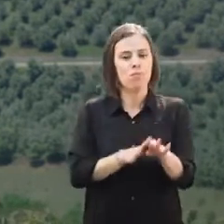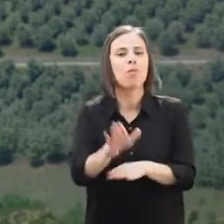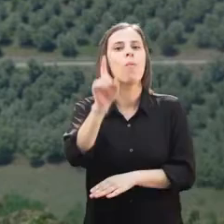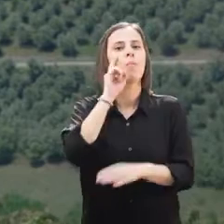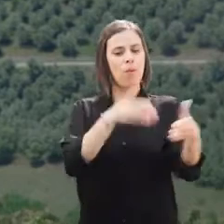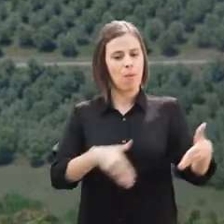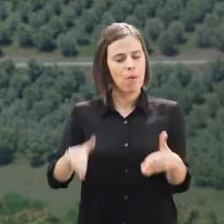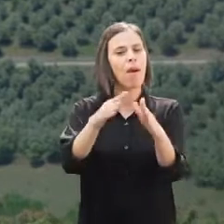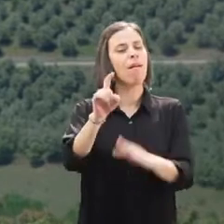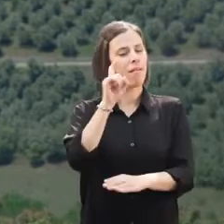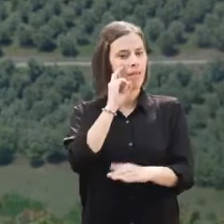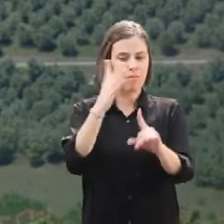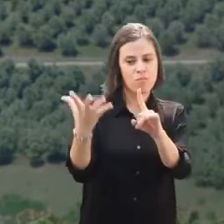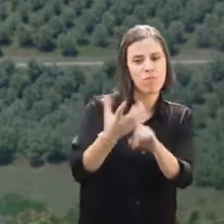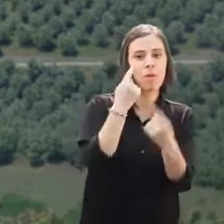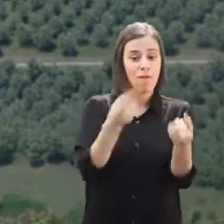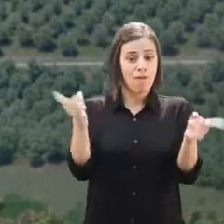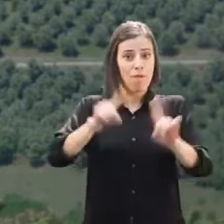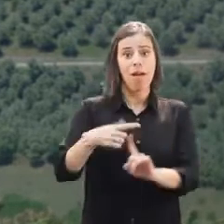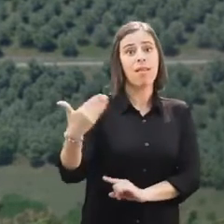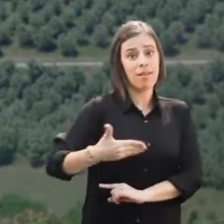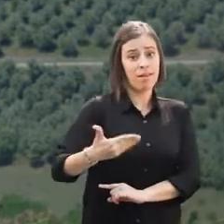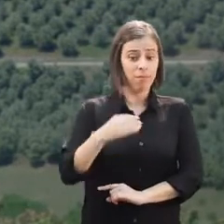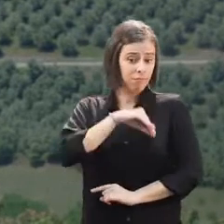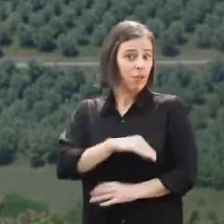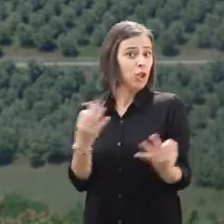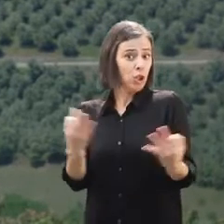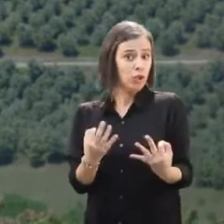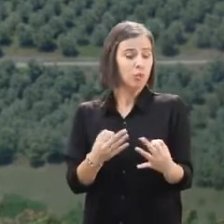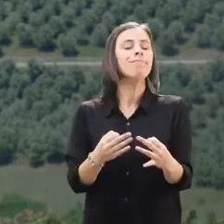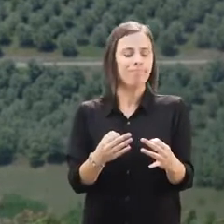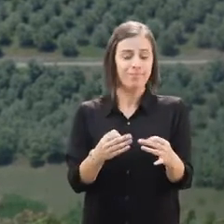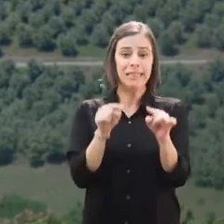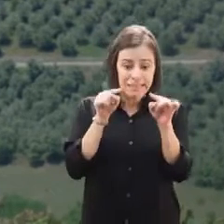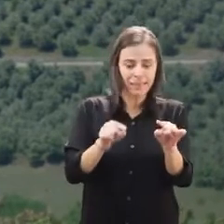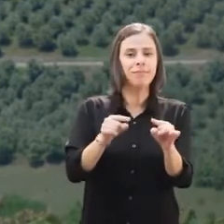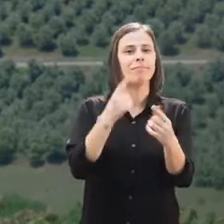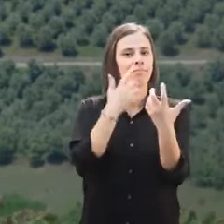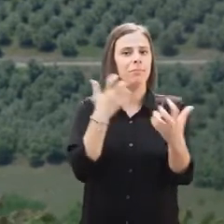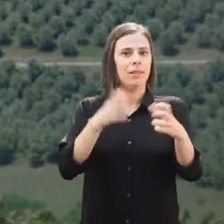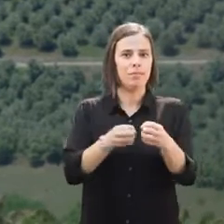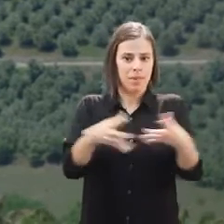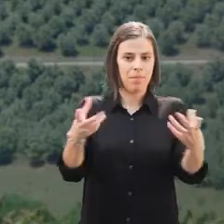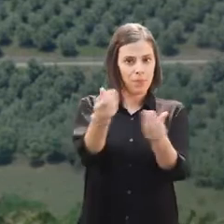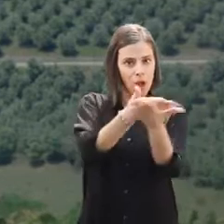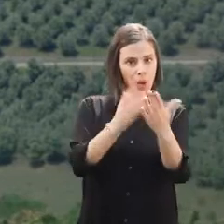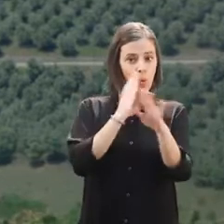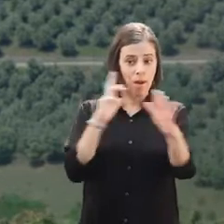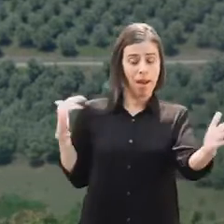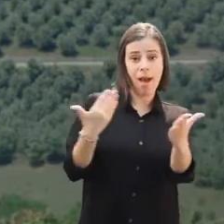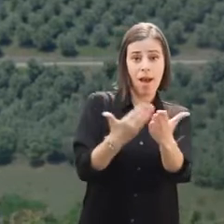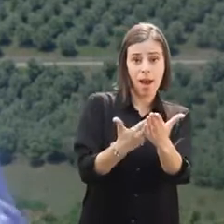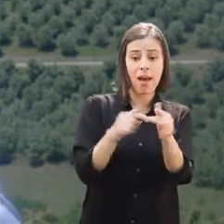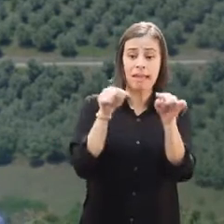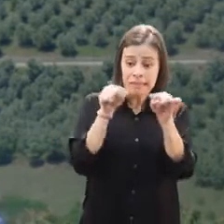e assegurar um caminho de defesa, conquista, reposição de direitos e de rendimentos. Foi também nisto que assentou o crescimento económico nos